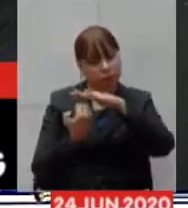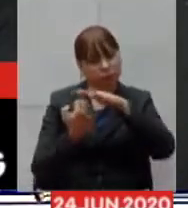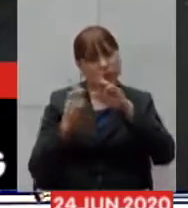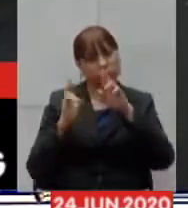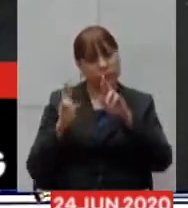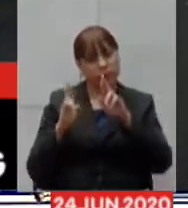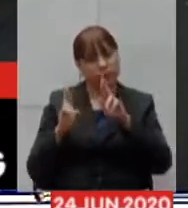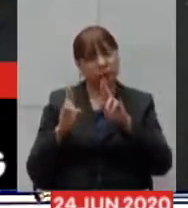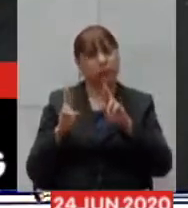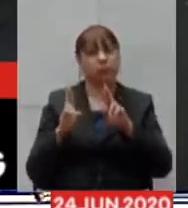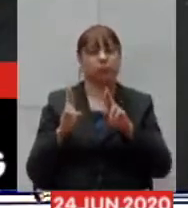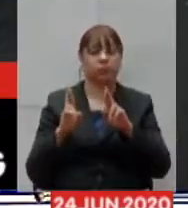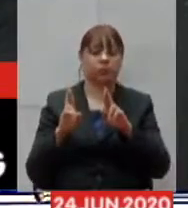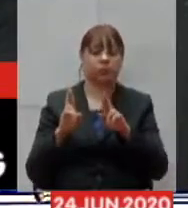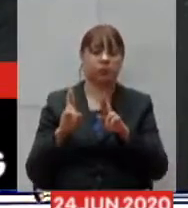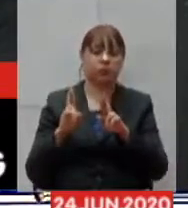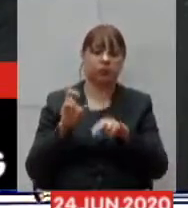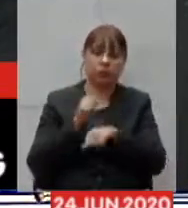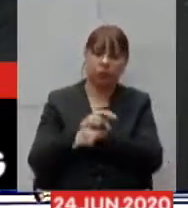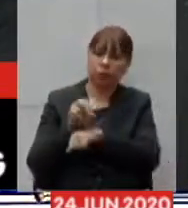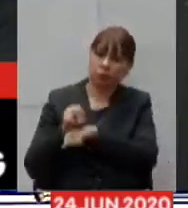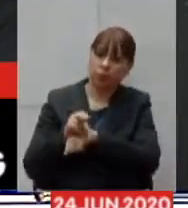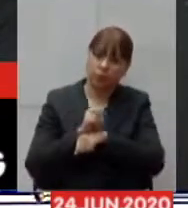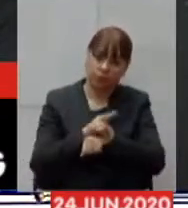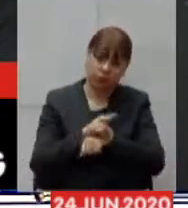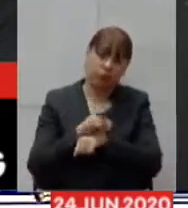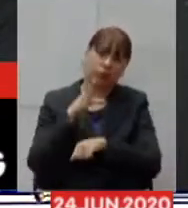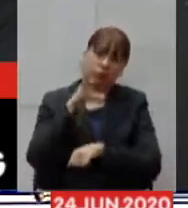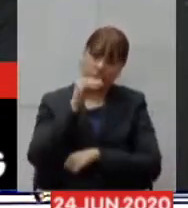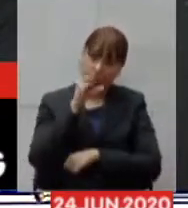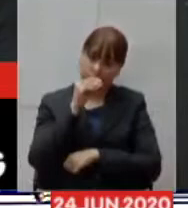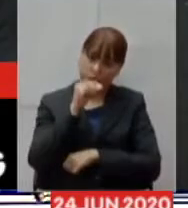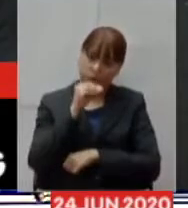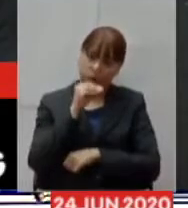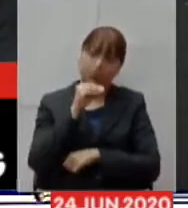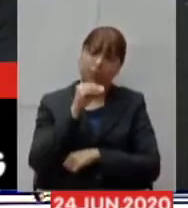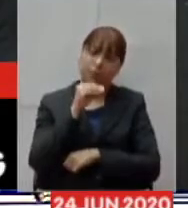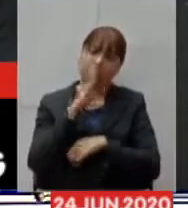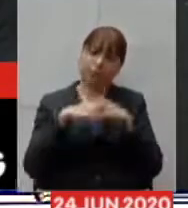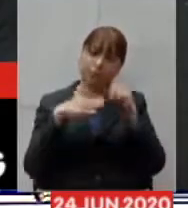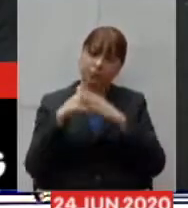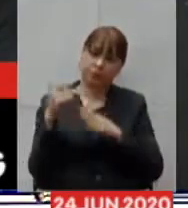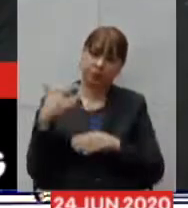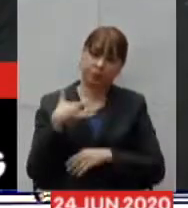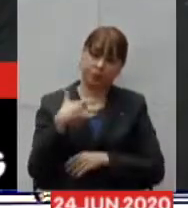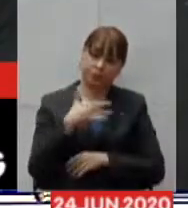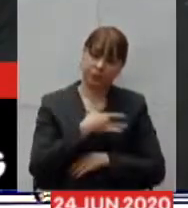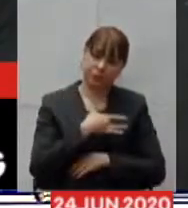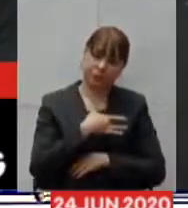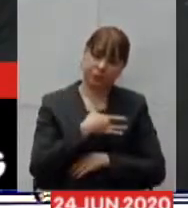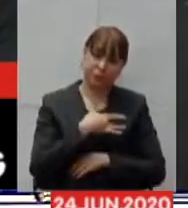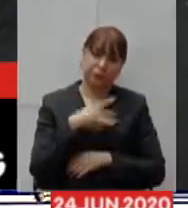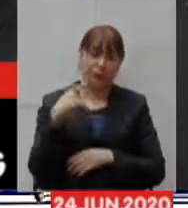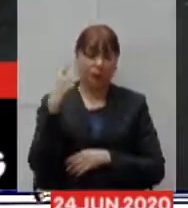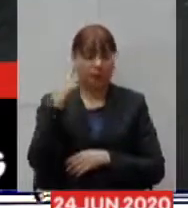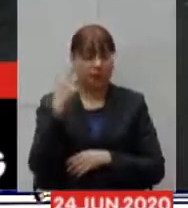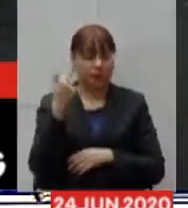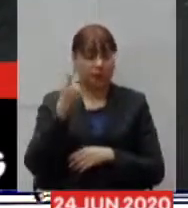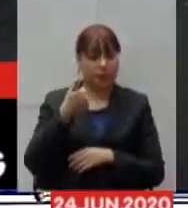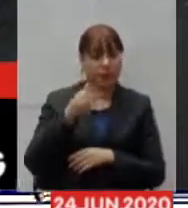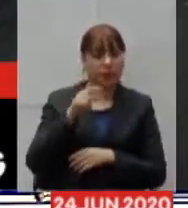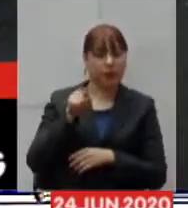a mão de obra uma segunda estratégia seria a contratação direta da fundação Guimarães Rosa